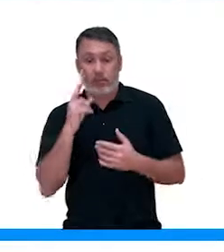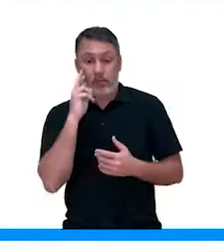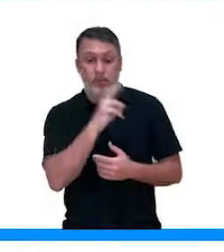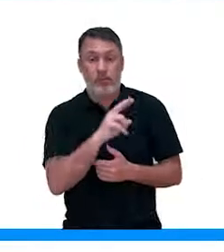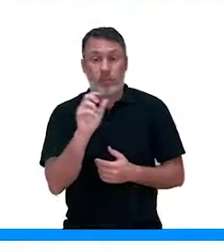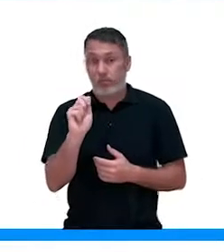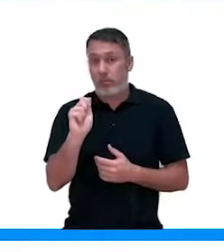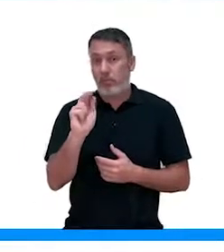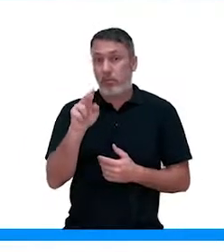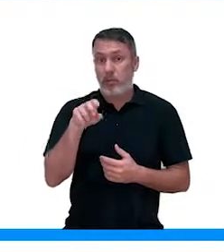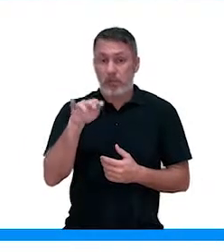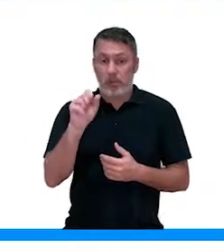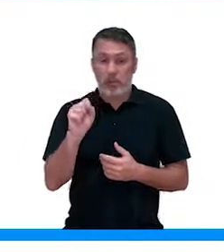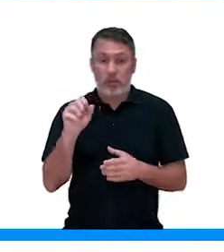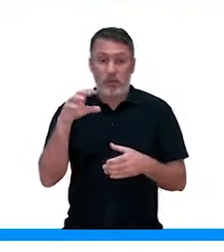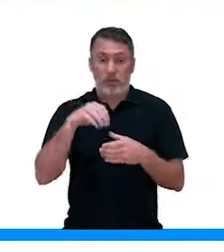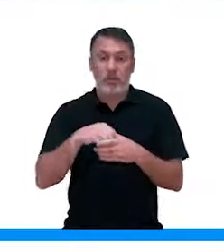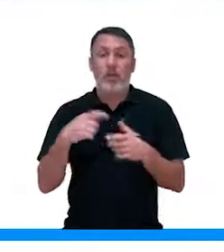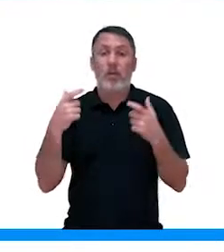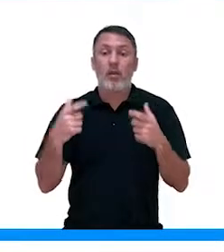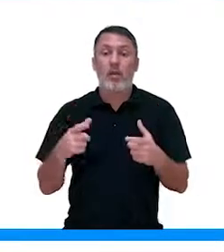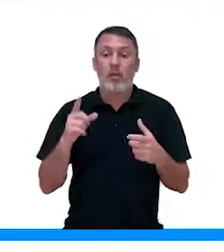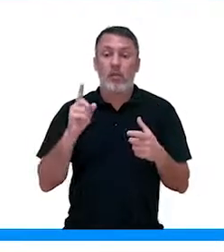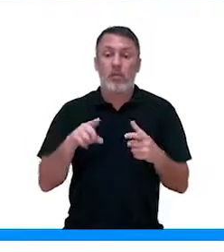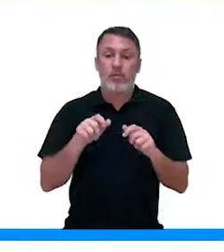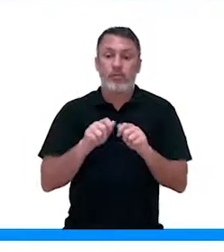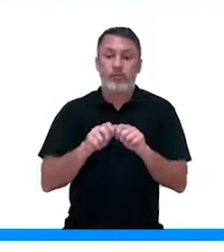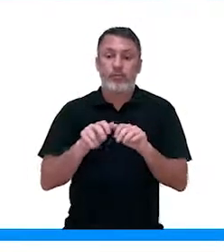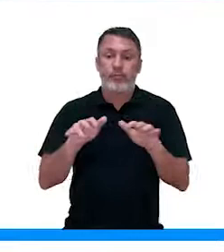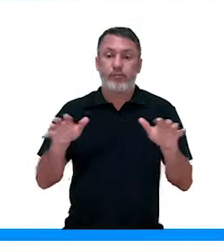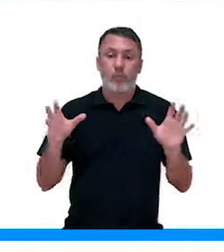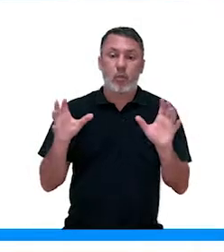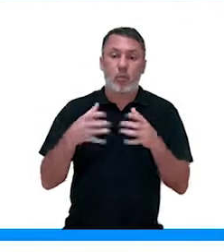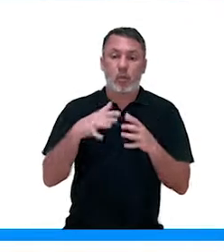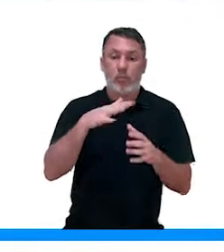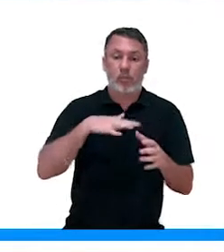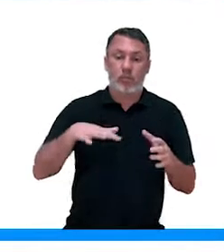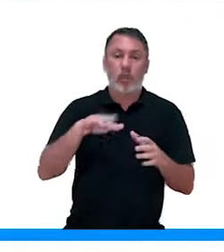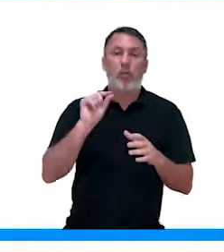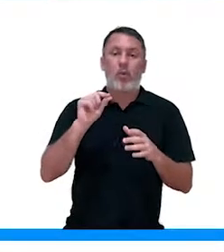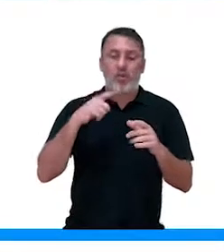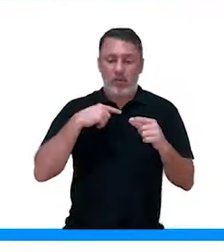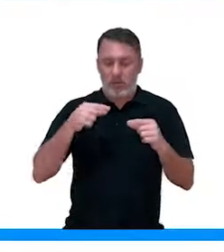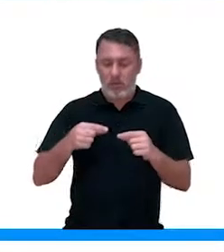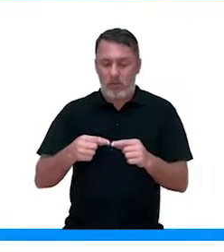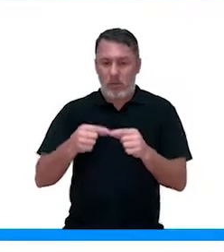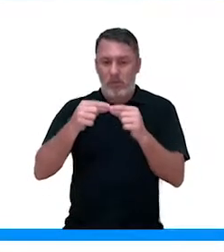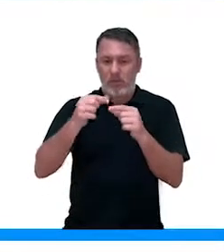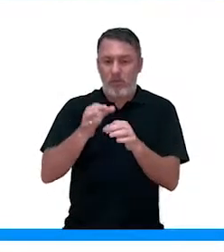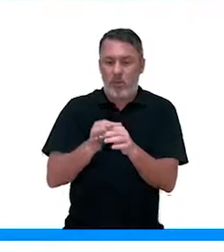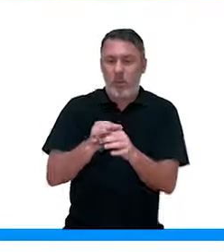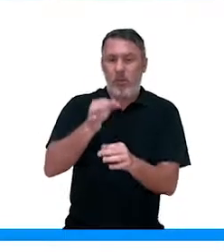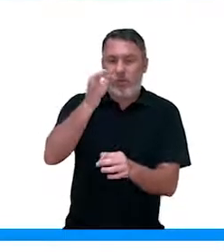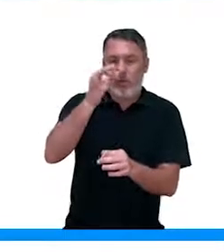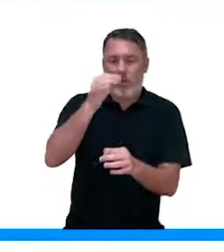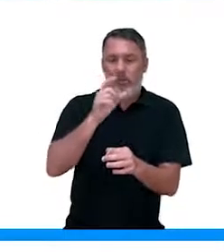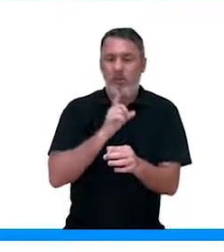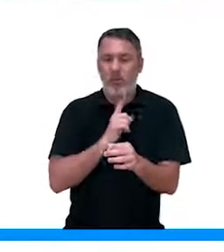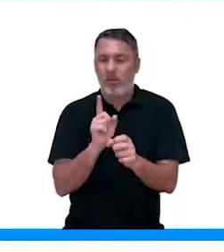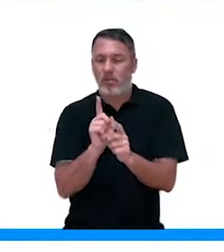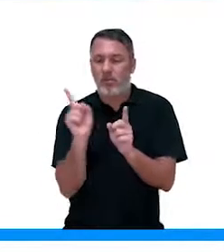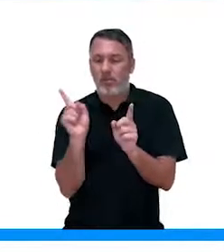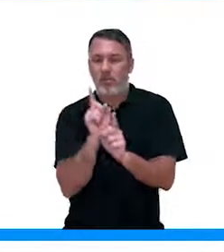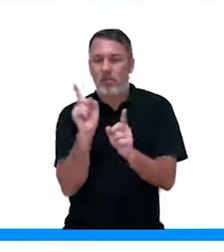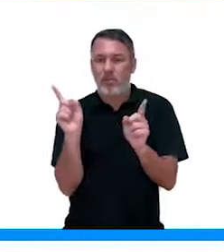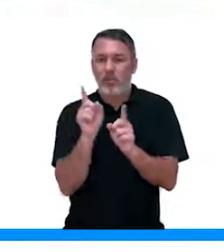Essas alxinas, elas são produzidas nas extremidades, né? Dos coleóptilos, das gramíneas, nas pontas dos caules